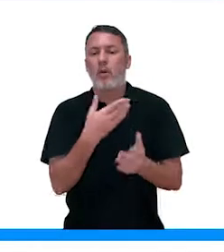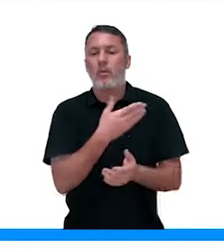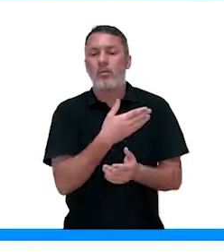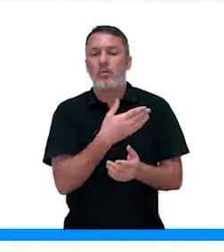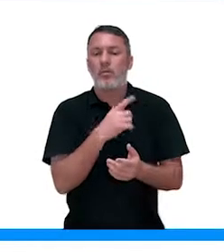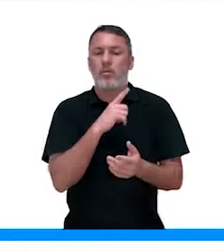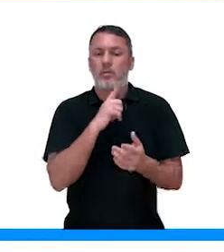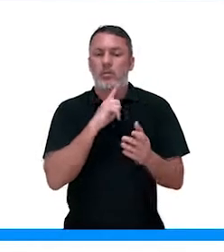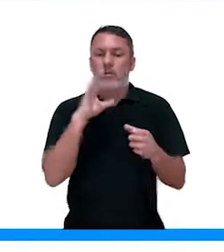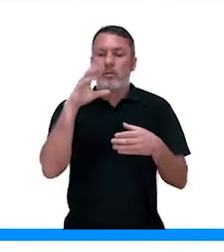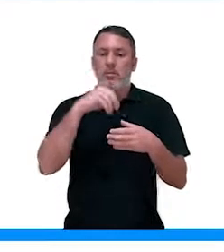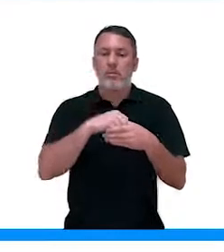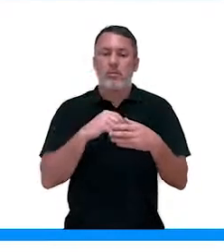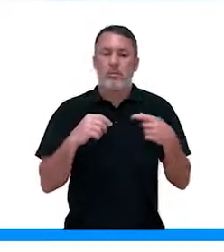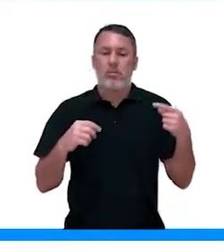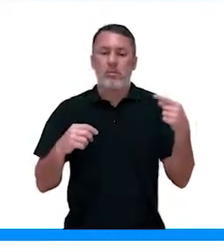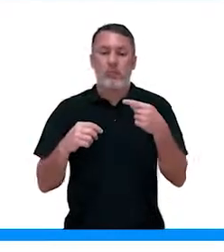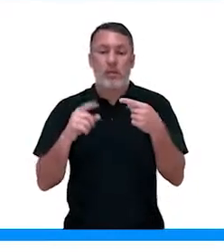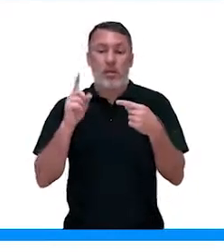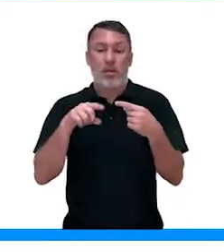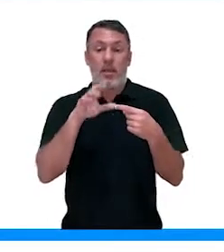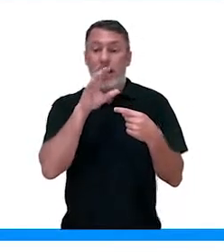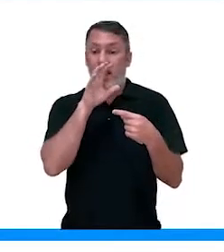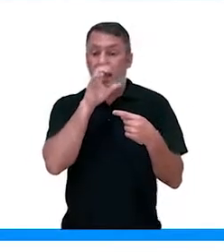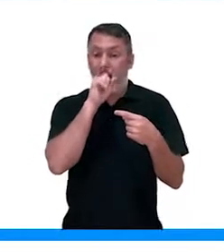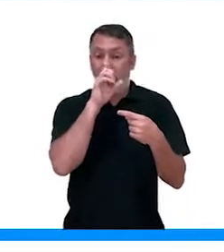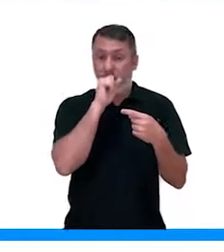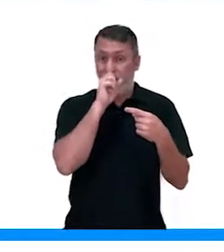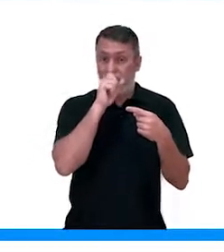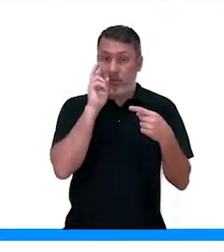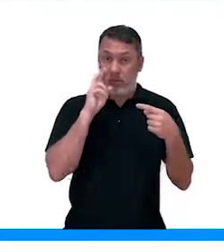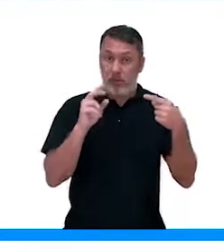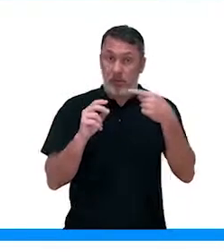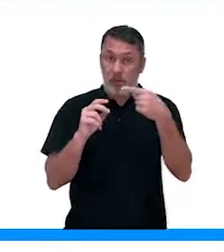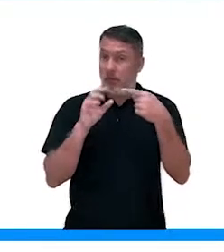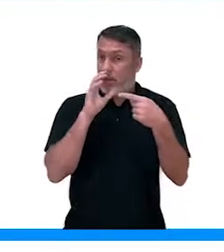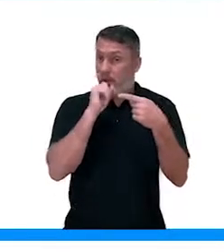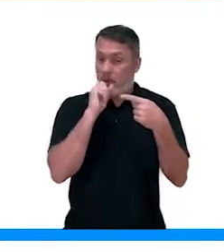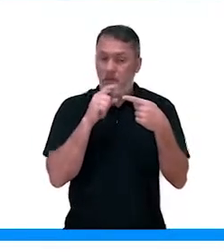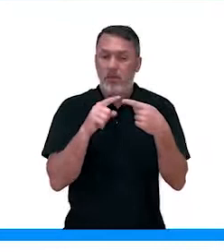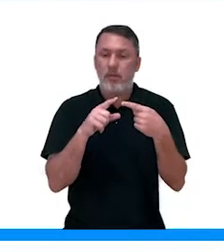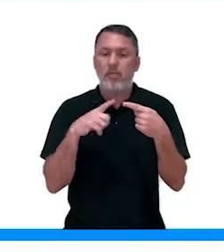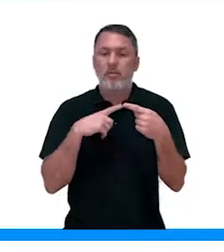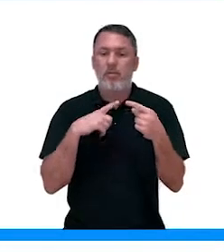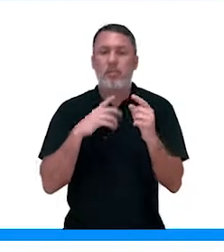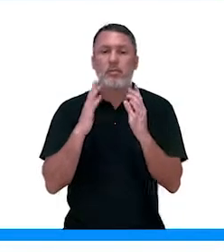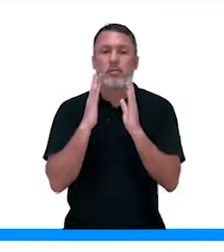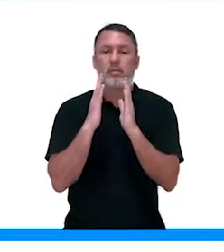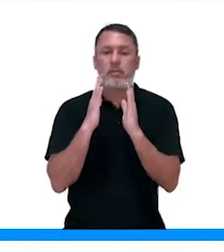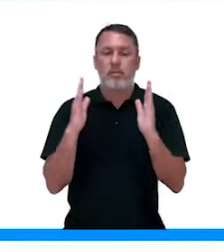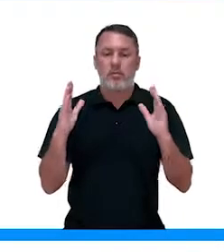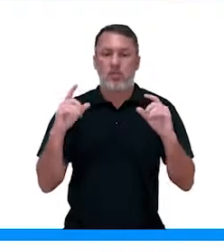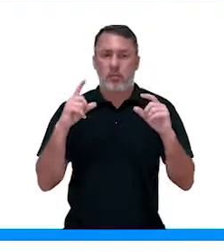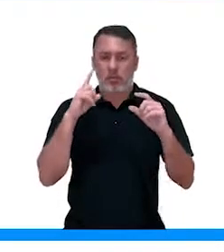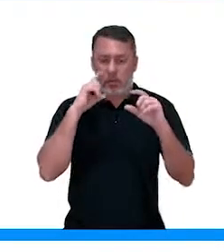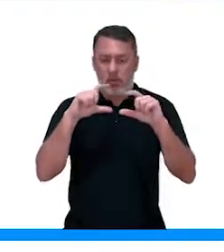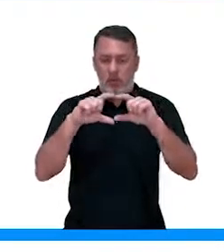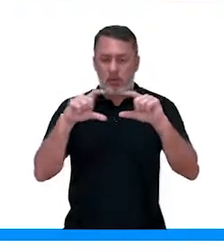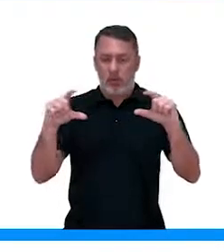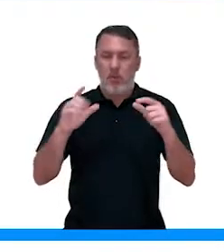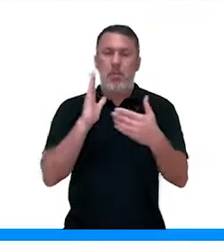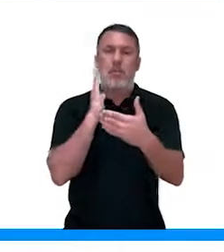representada pela setinha laranjinha, né? A gente vai ter aí espaços entre as